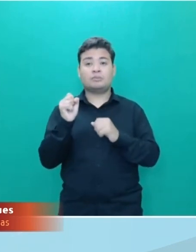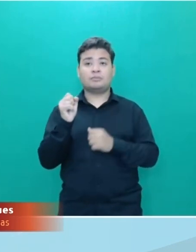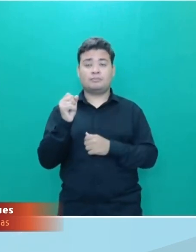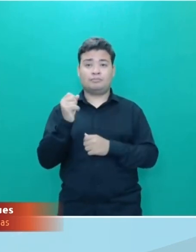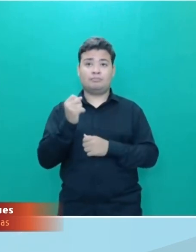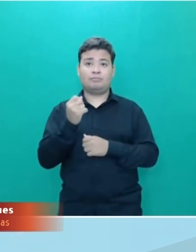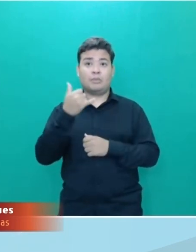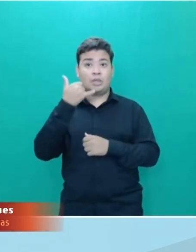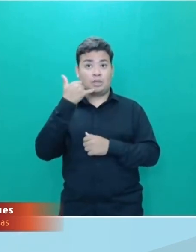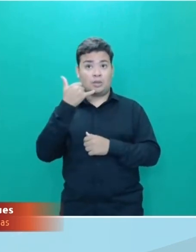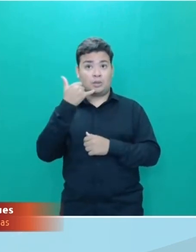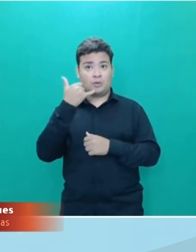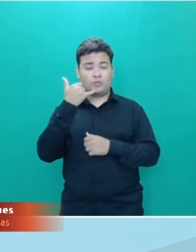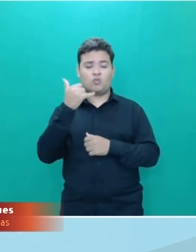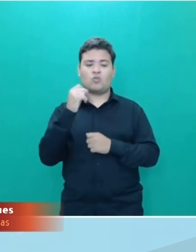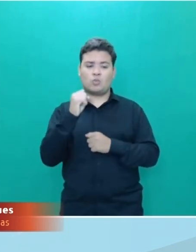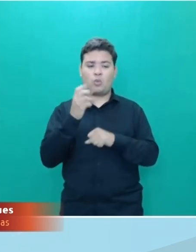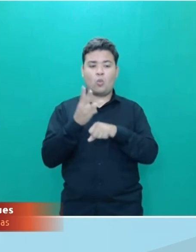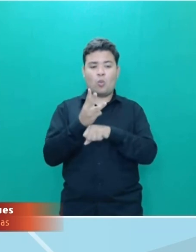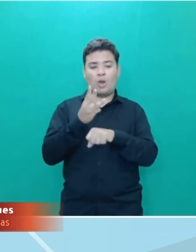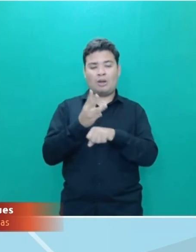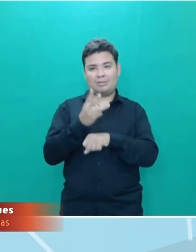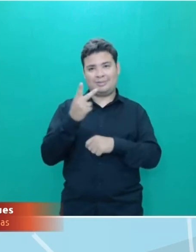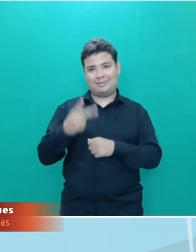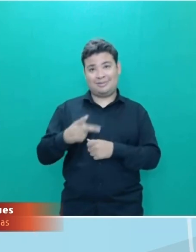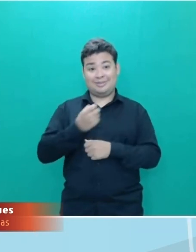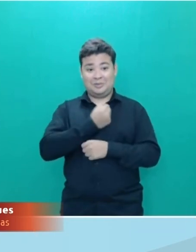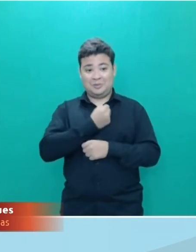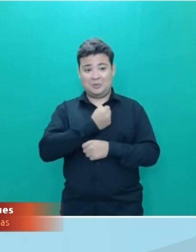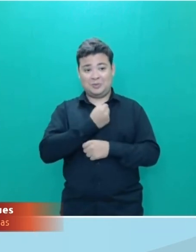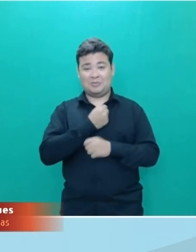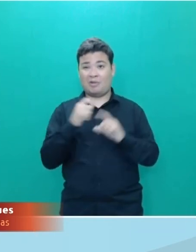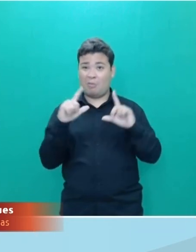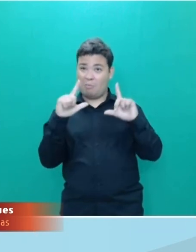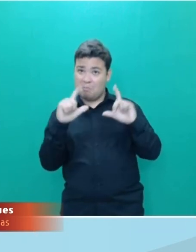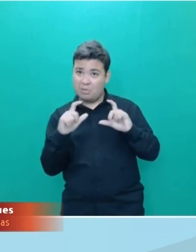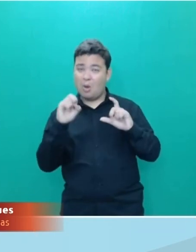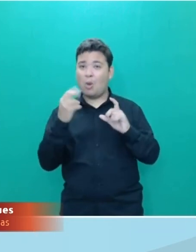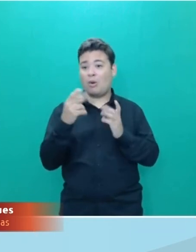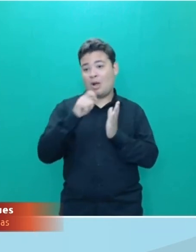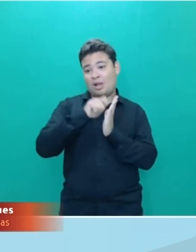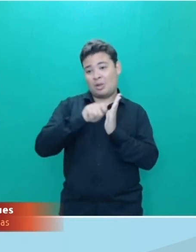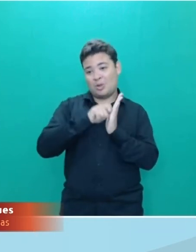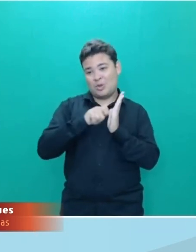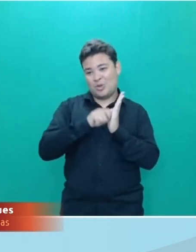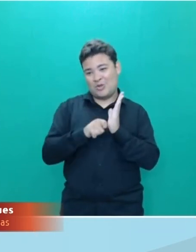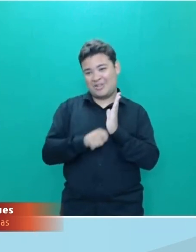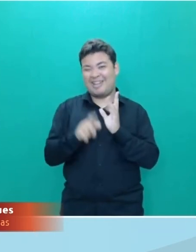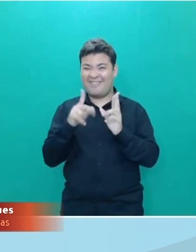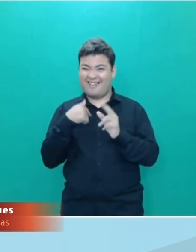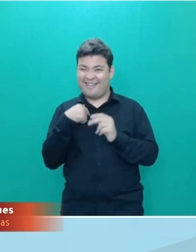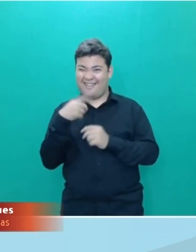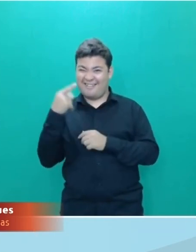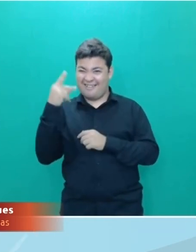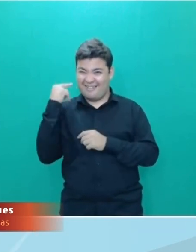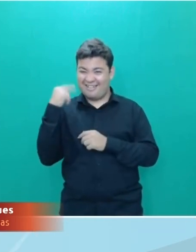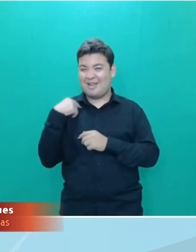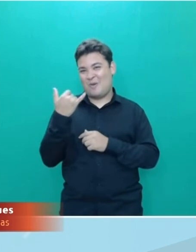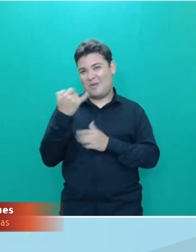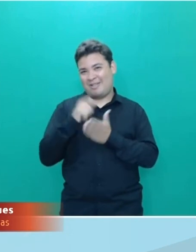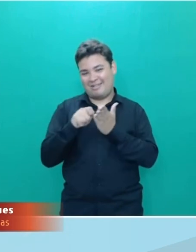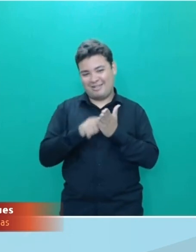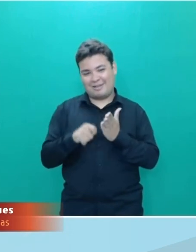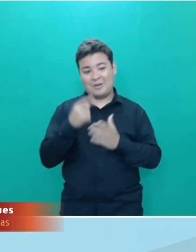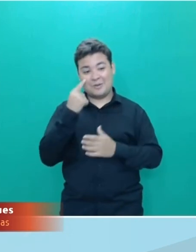mostrar o nosso número de WhatsApp. Se quiser também pode anotar, claro, né? Se você for das antigas como eu é o 629